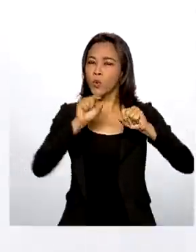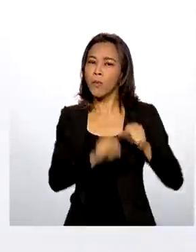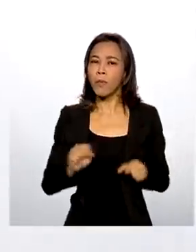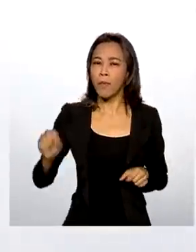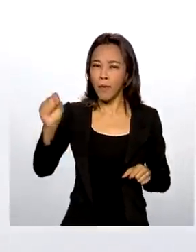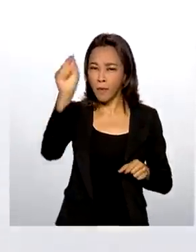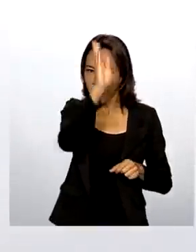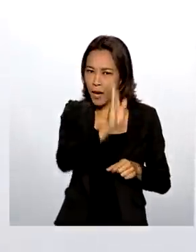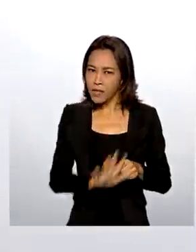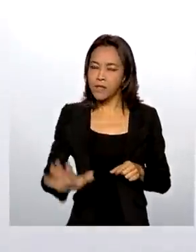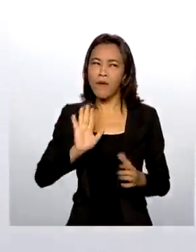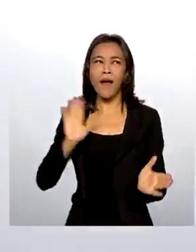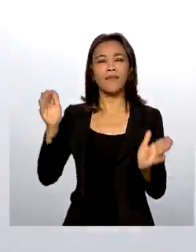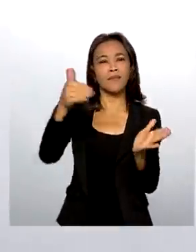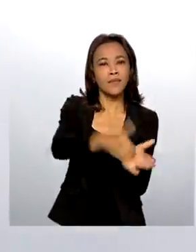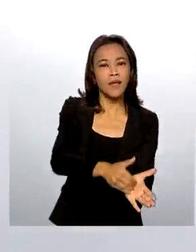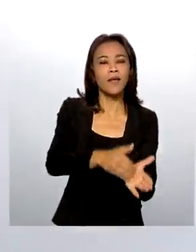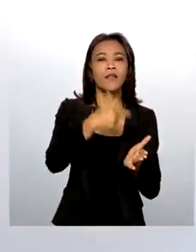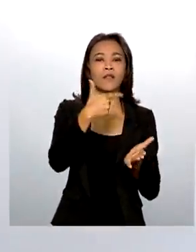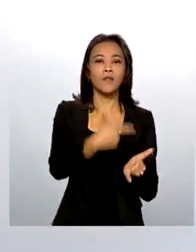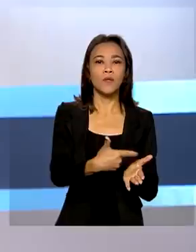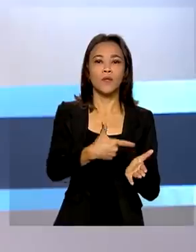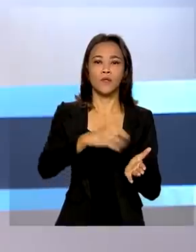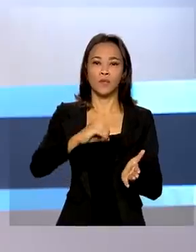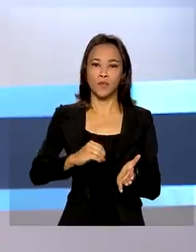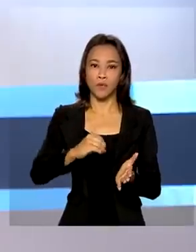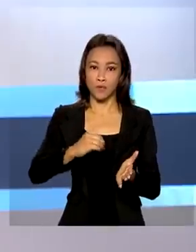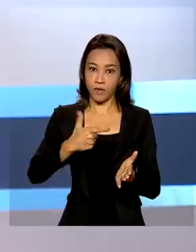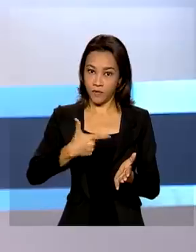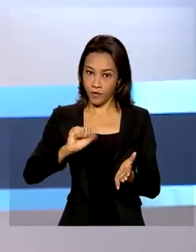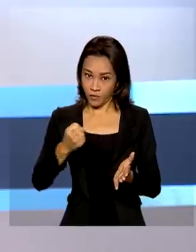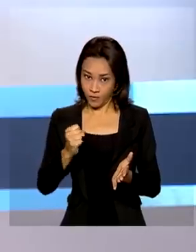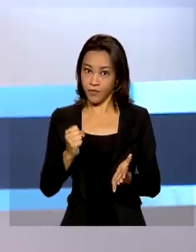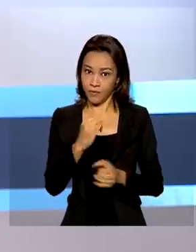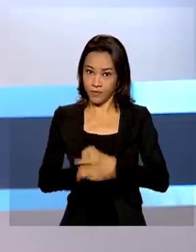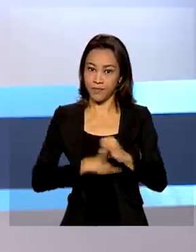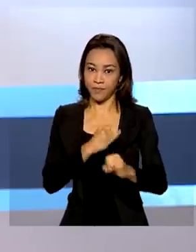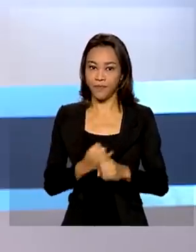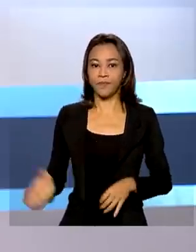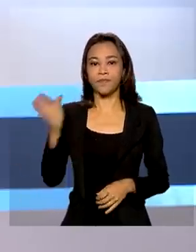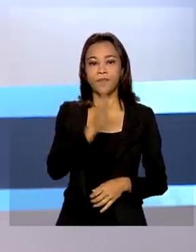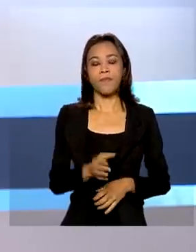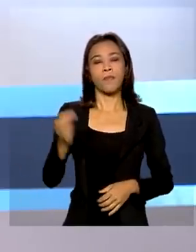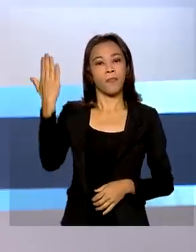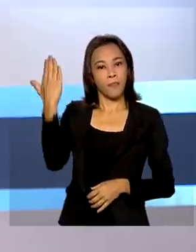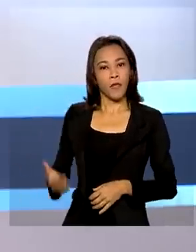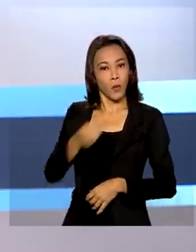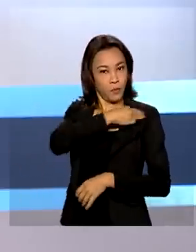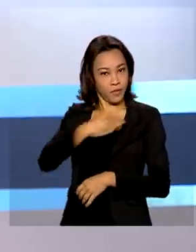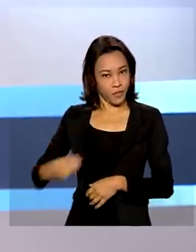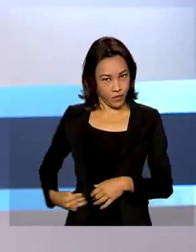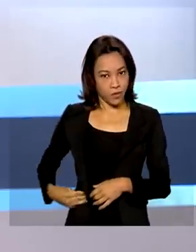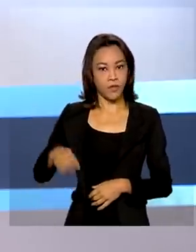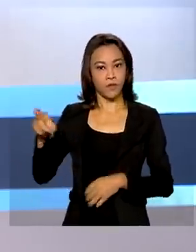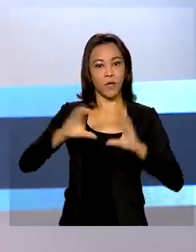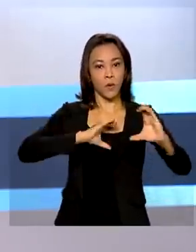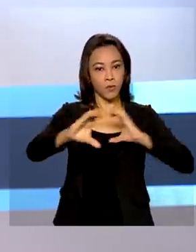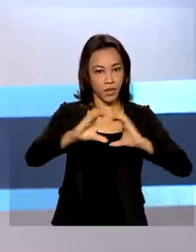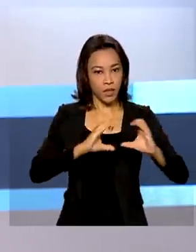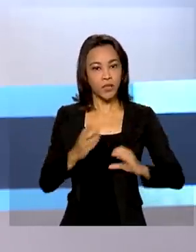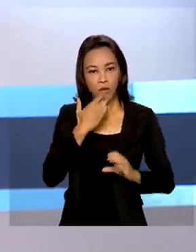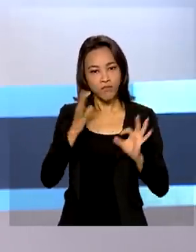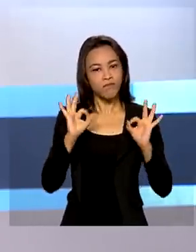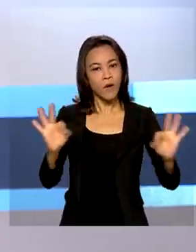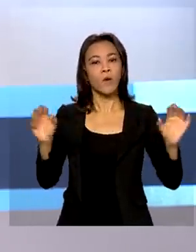abrangido até 2028. O ministro das Comunicações, Fábio Faria, confirmou que o Tribunal